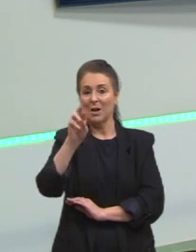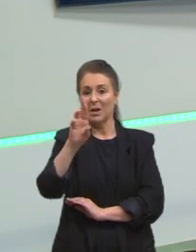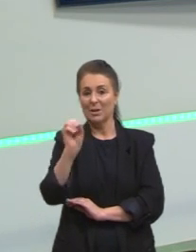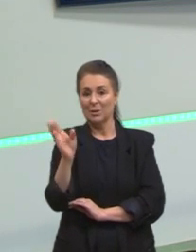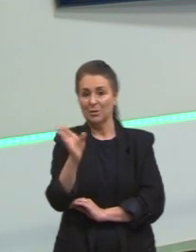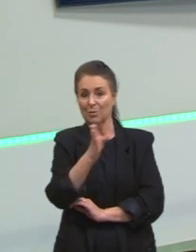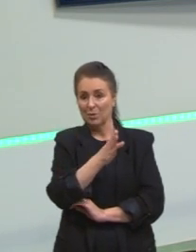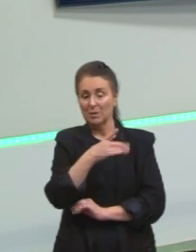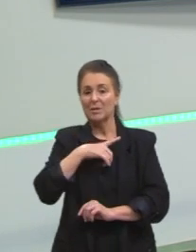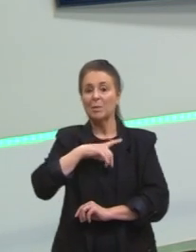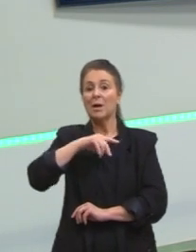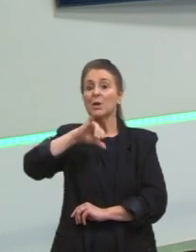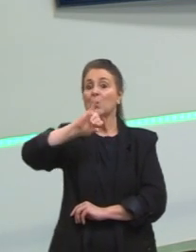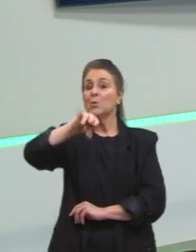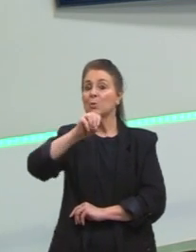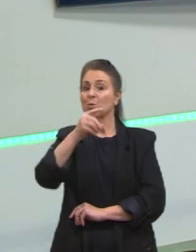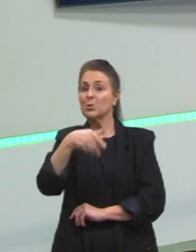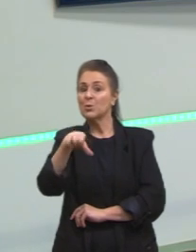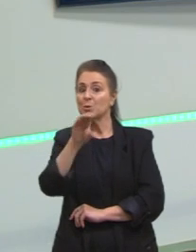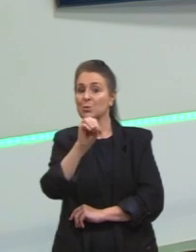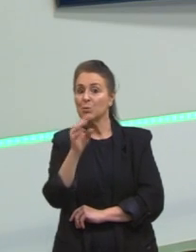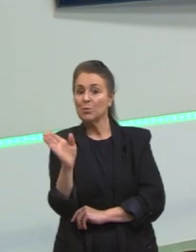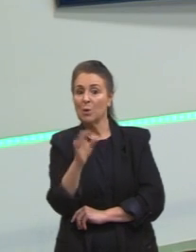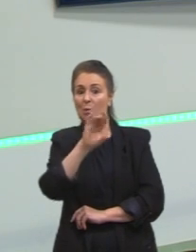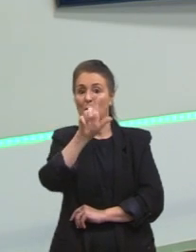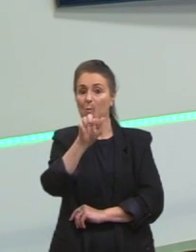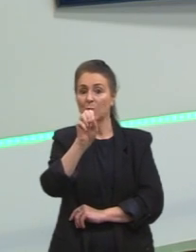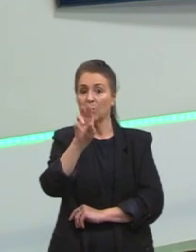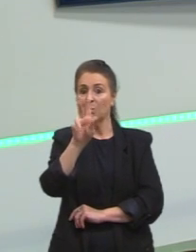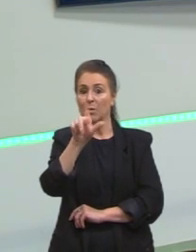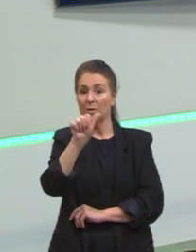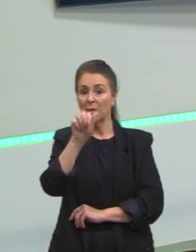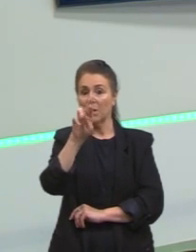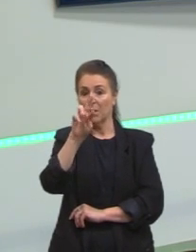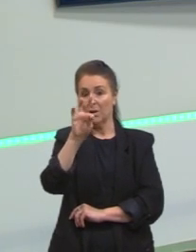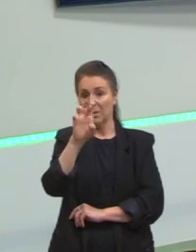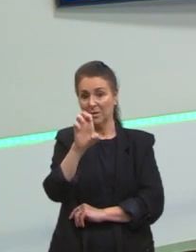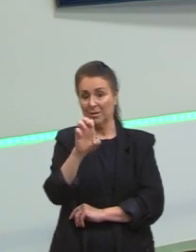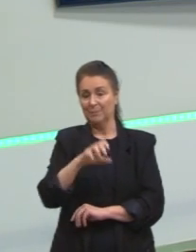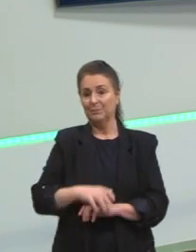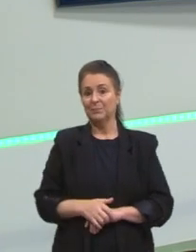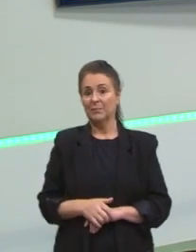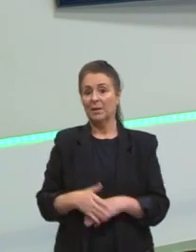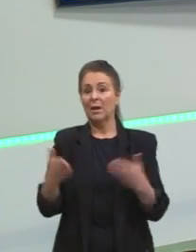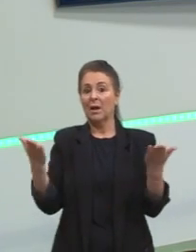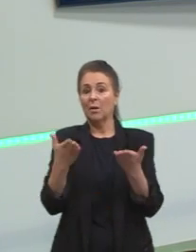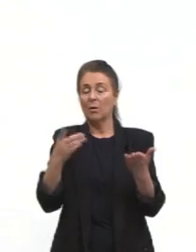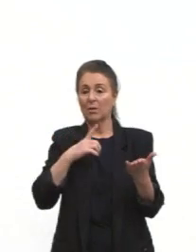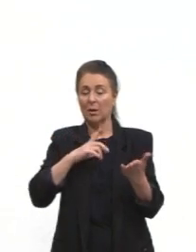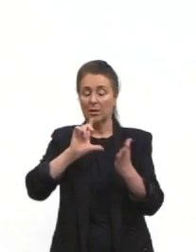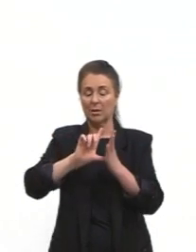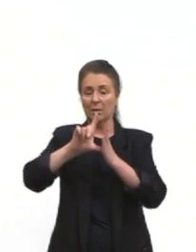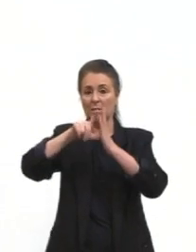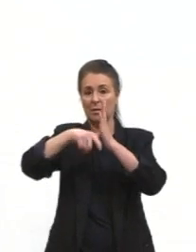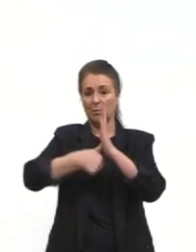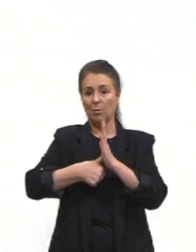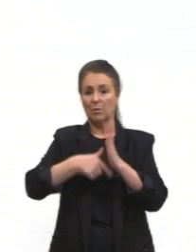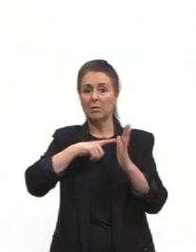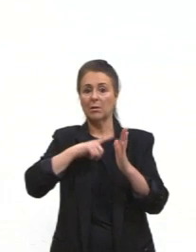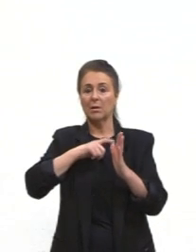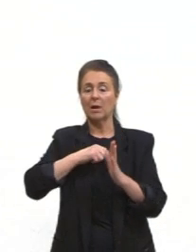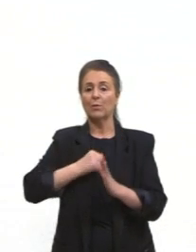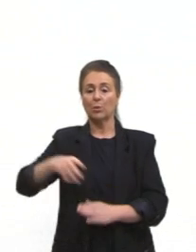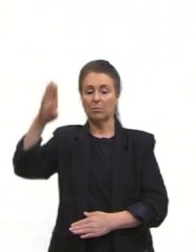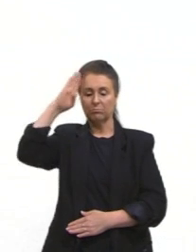falou um pouquinho sobre eles naquela aula sobre o início da ditadura militar. E aqui, depois, teve toda a ditadura